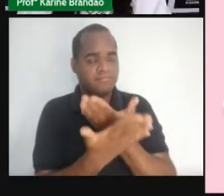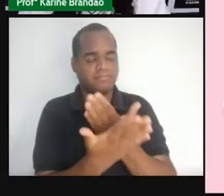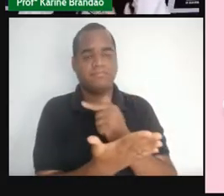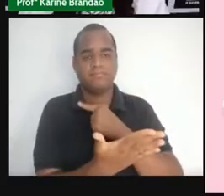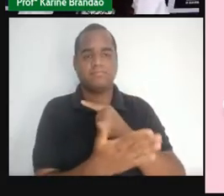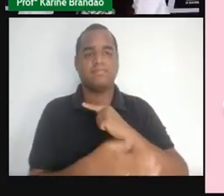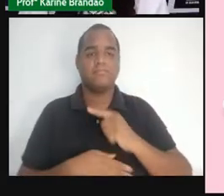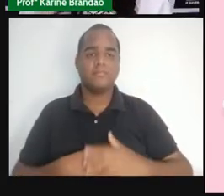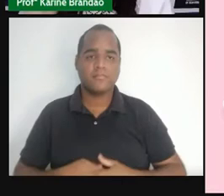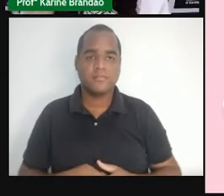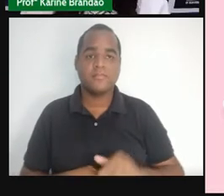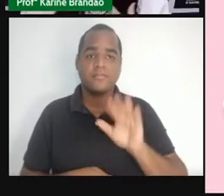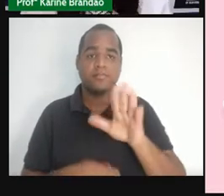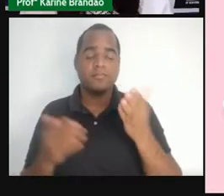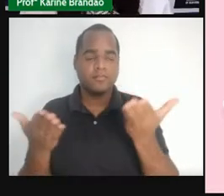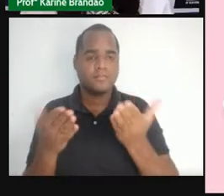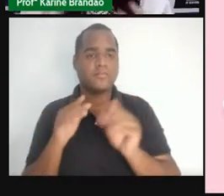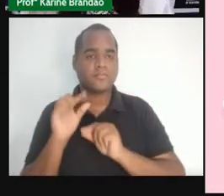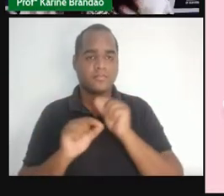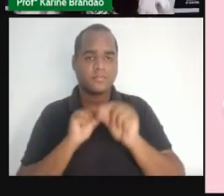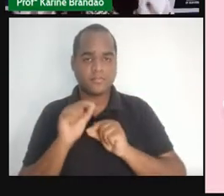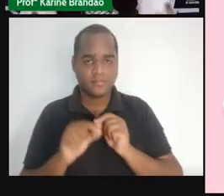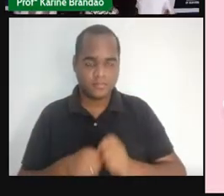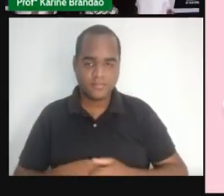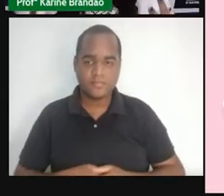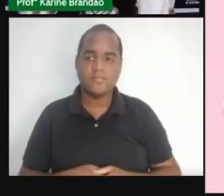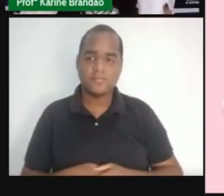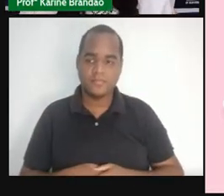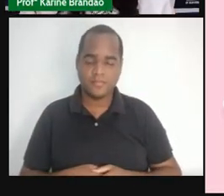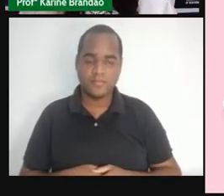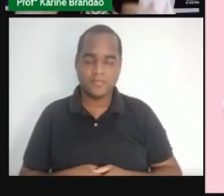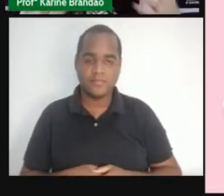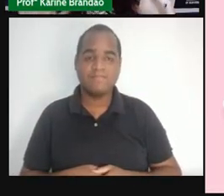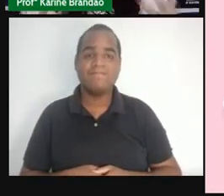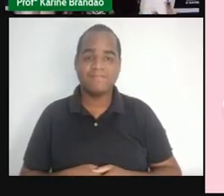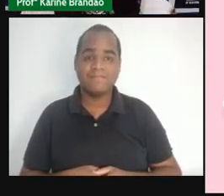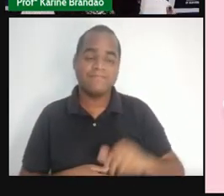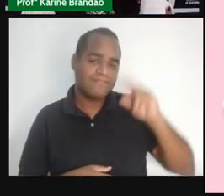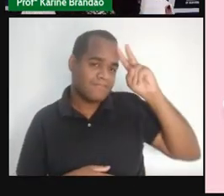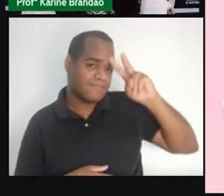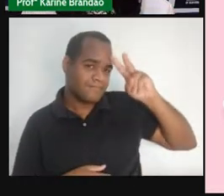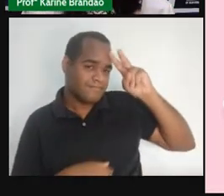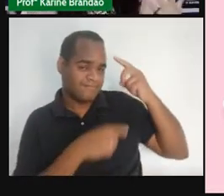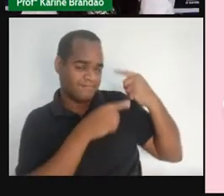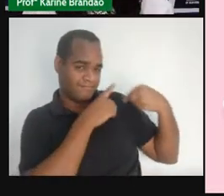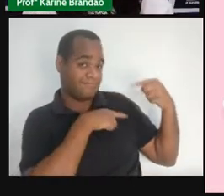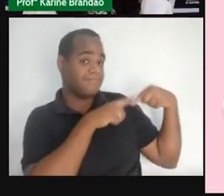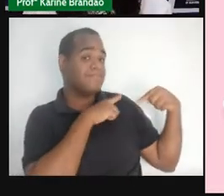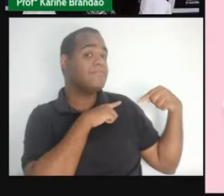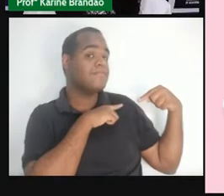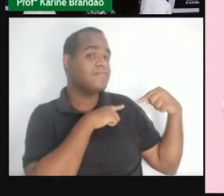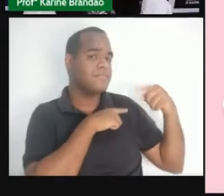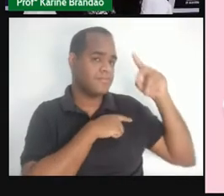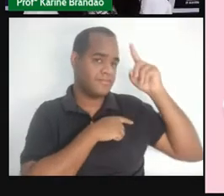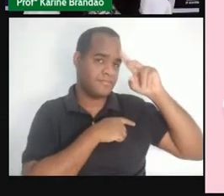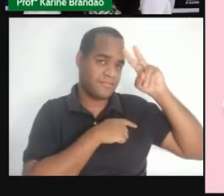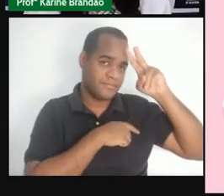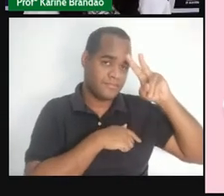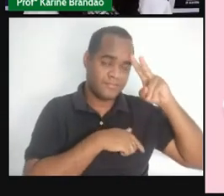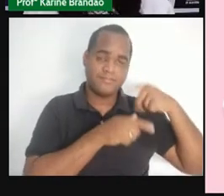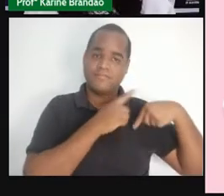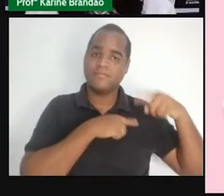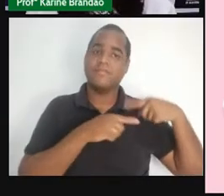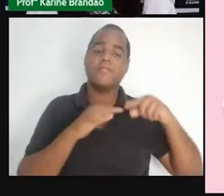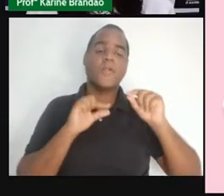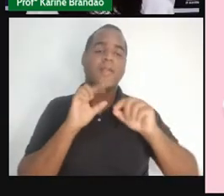agora a gente está fazendo um remember, né? A gente está revisando aqui, revisitando tudo que a